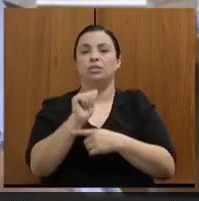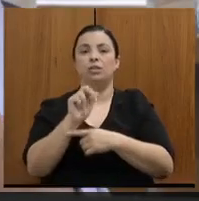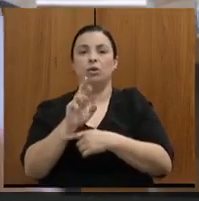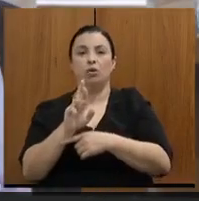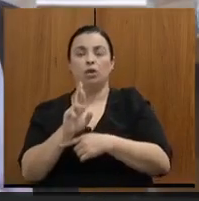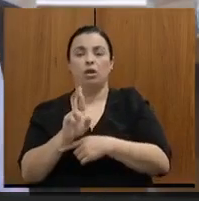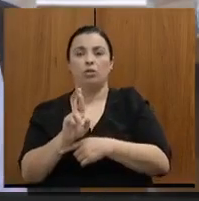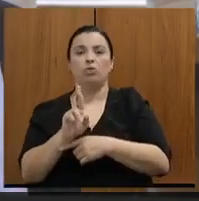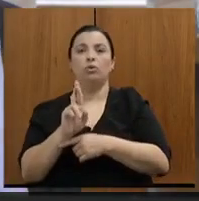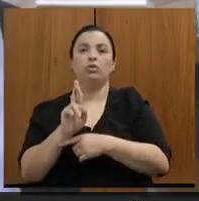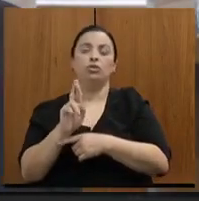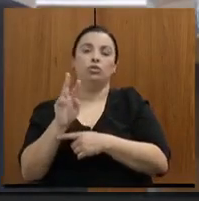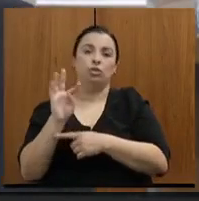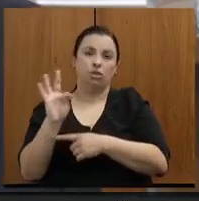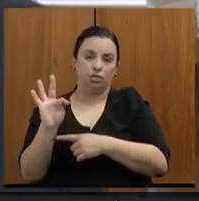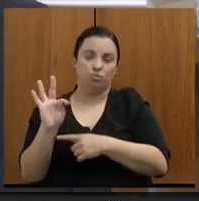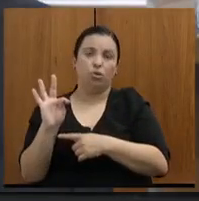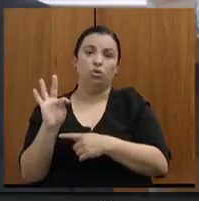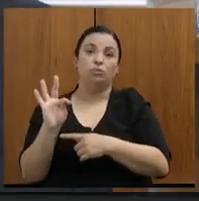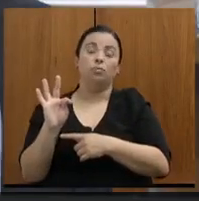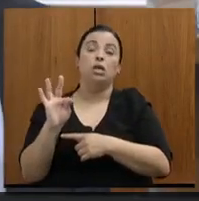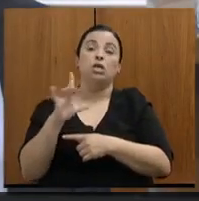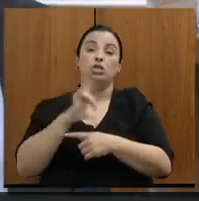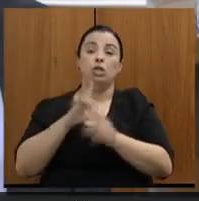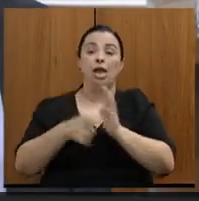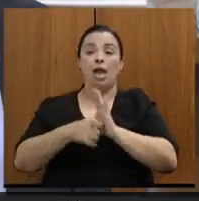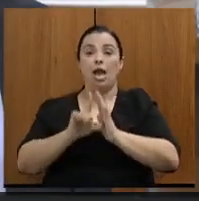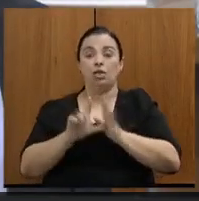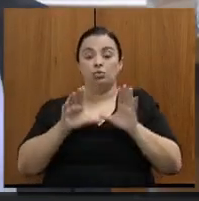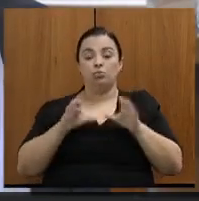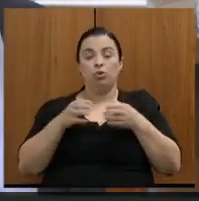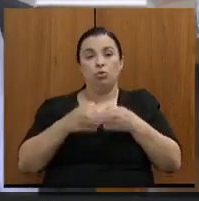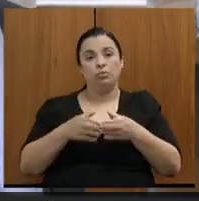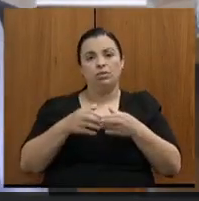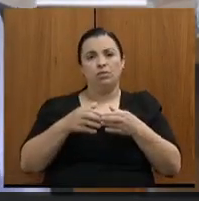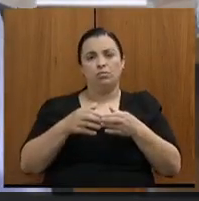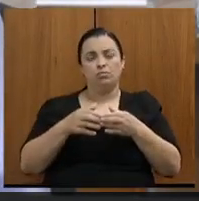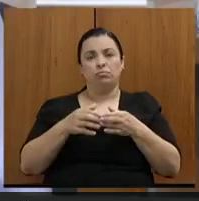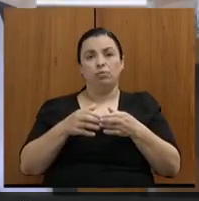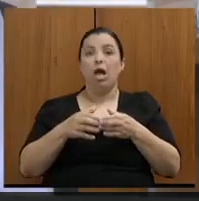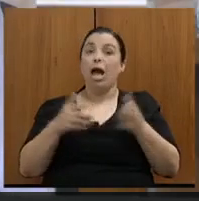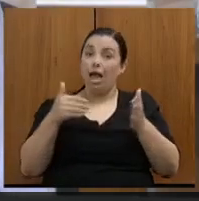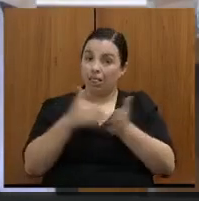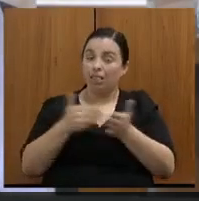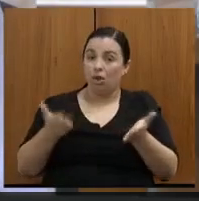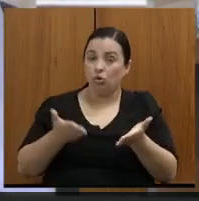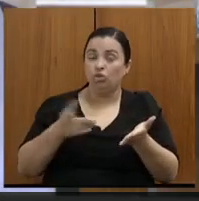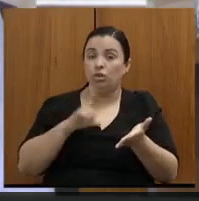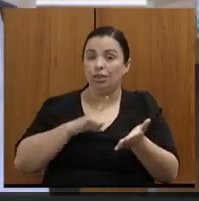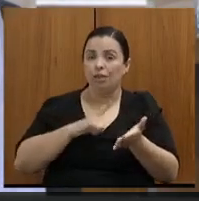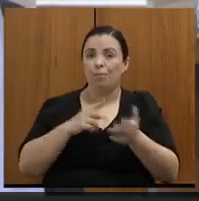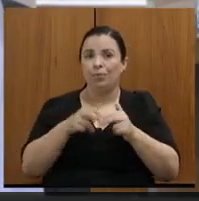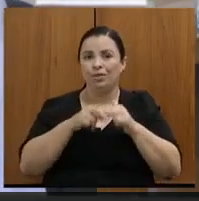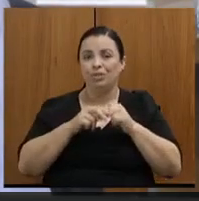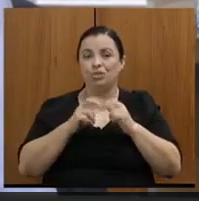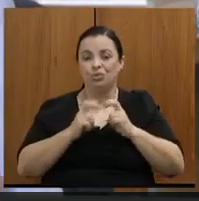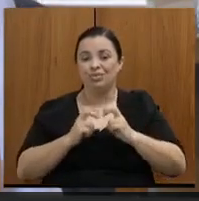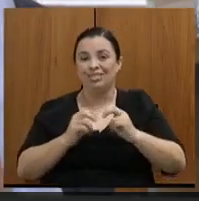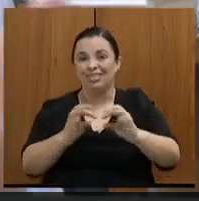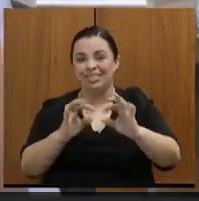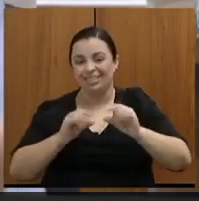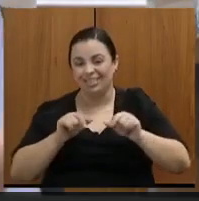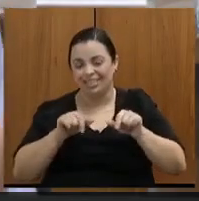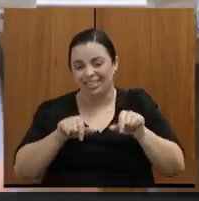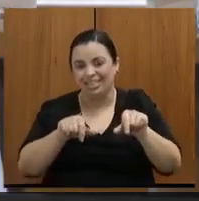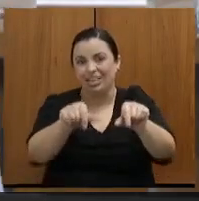Paulo, existia uma comissão de transportes, ainda hoje existe, para a questão de trilhos. E qual é o nosso objetivo aqui? É criar uma